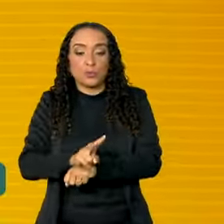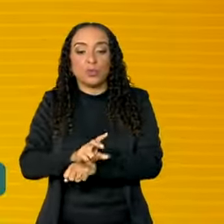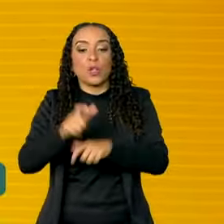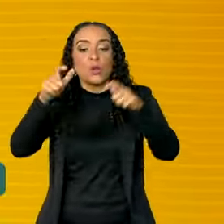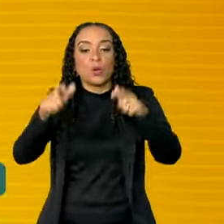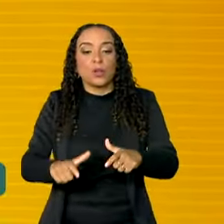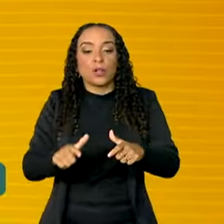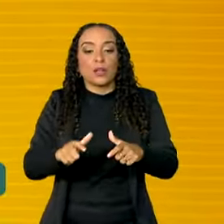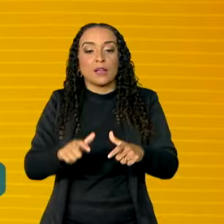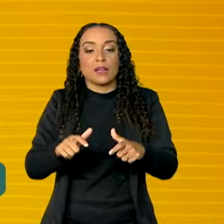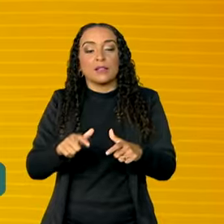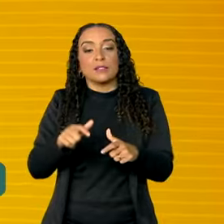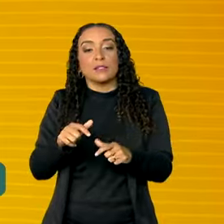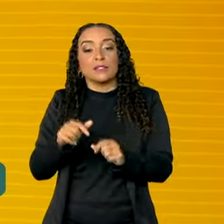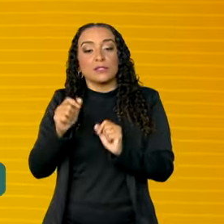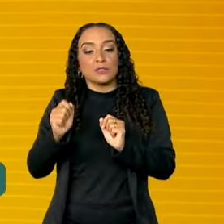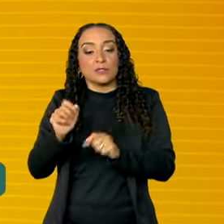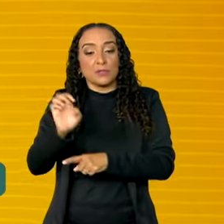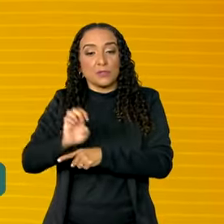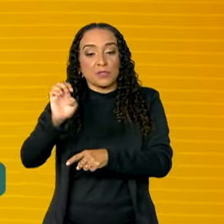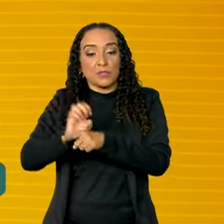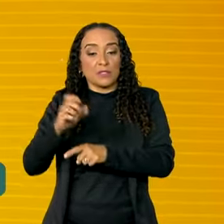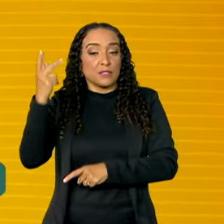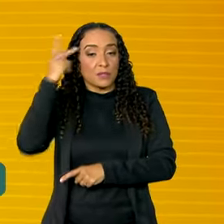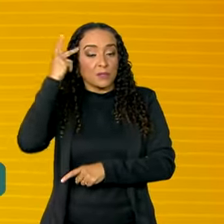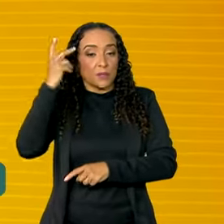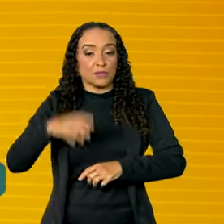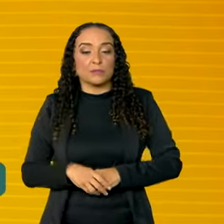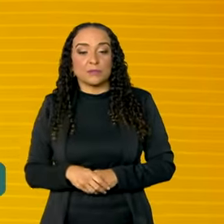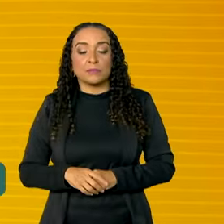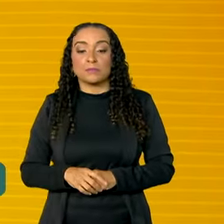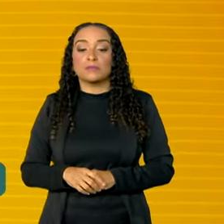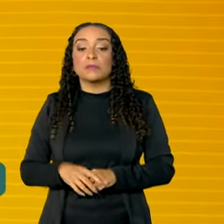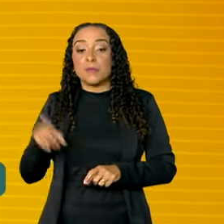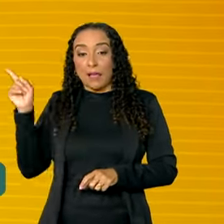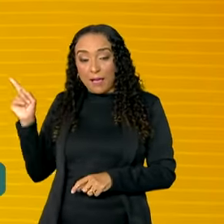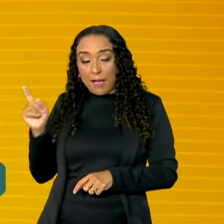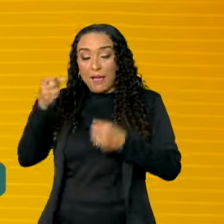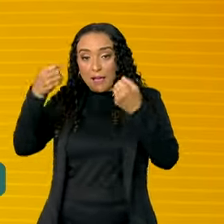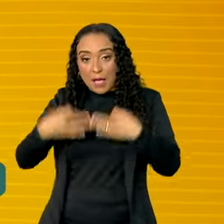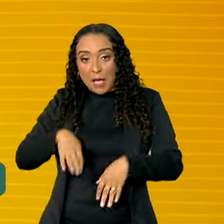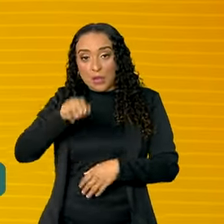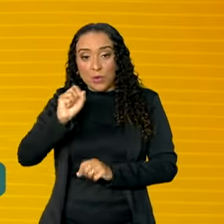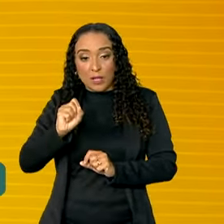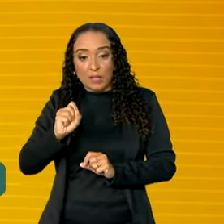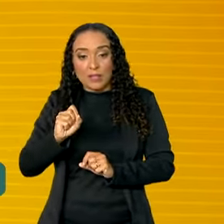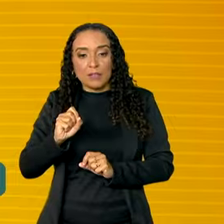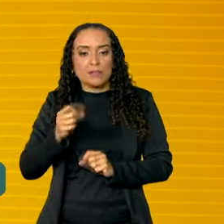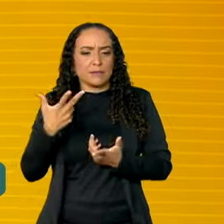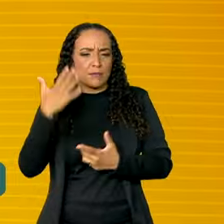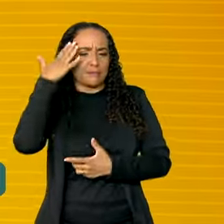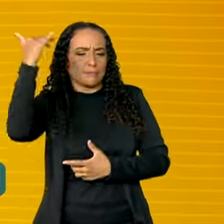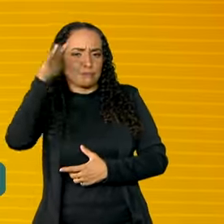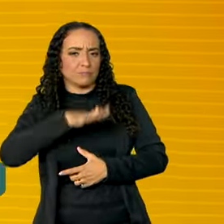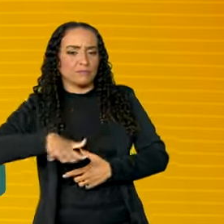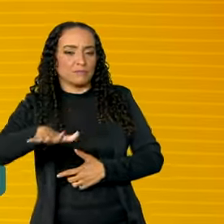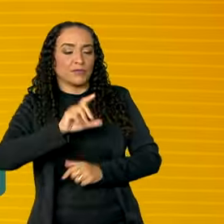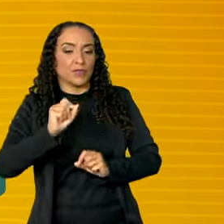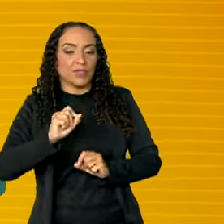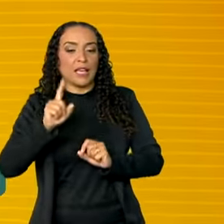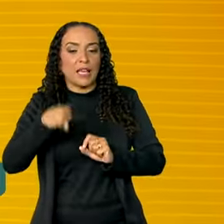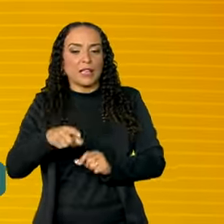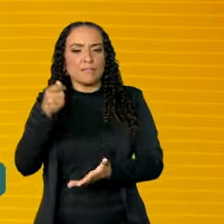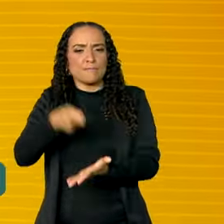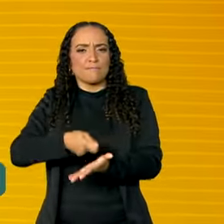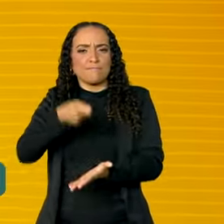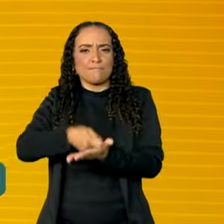localizado em Santa Fé do Sul, no estado de São Paulo. Segundo Mariana, o segredo para ter sucesso no setor é a